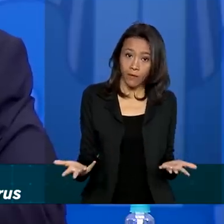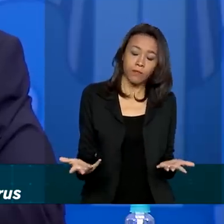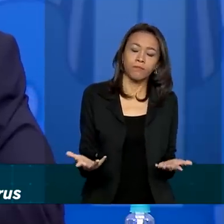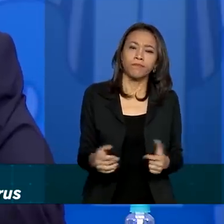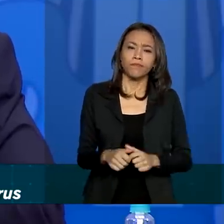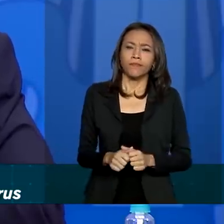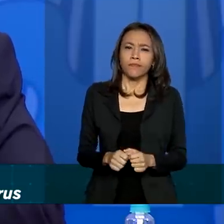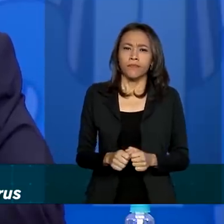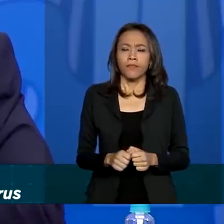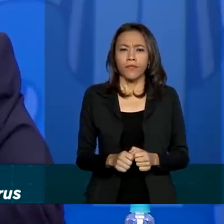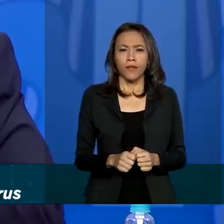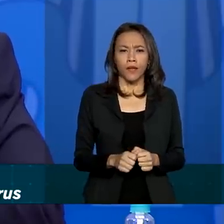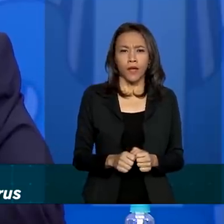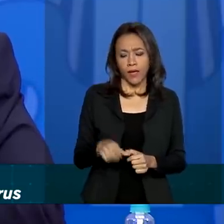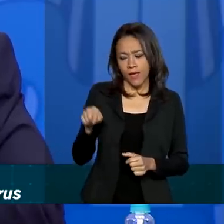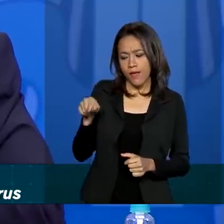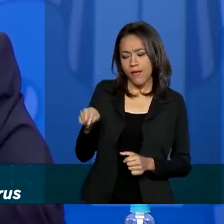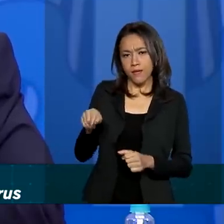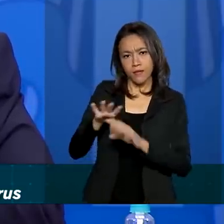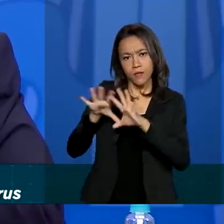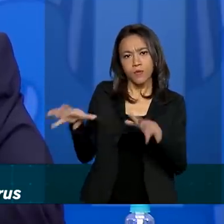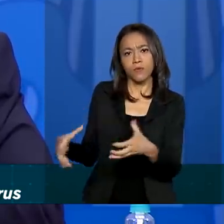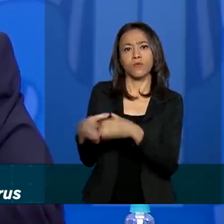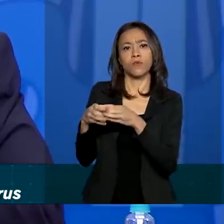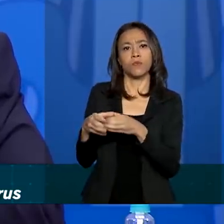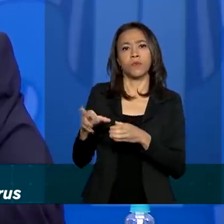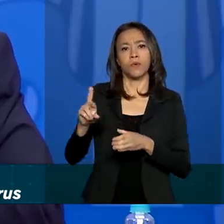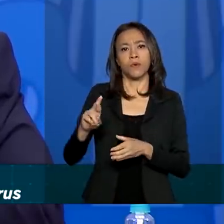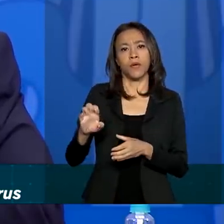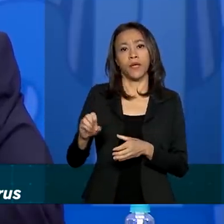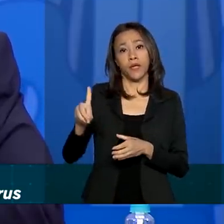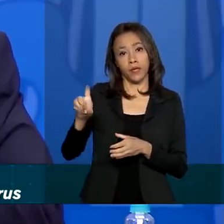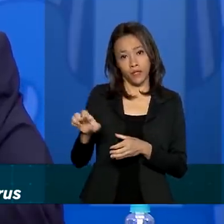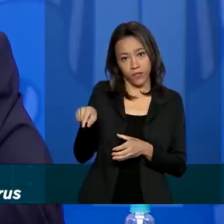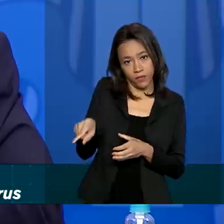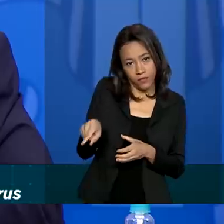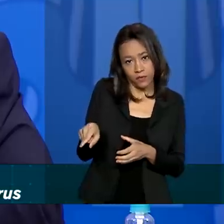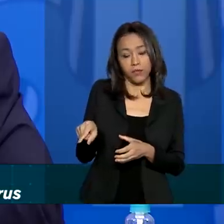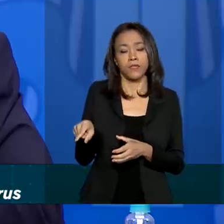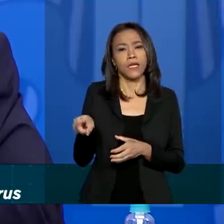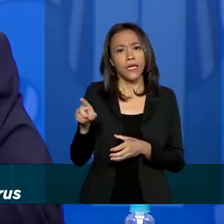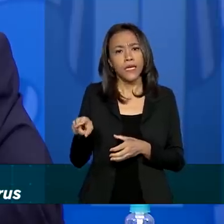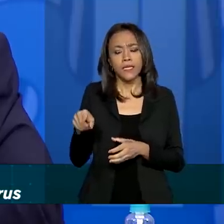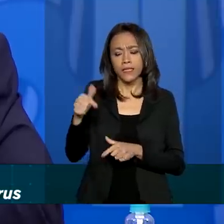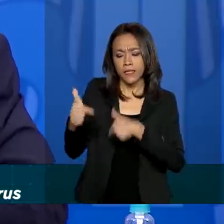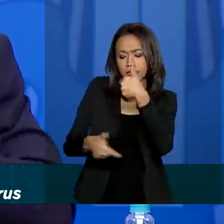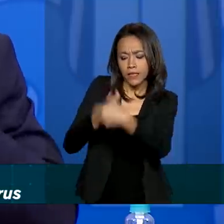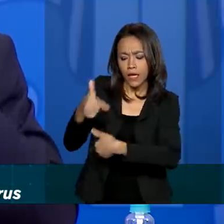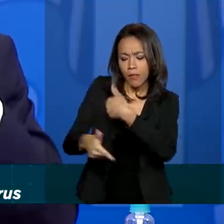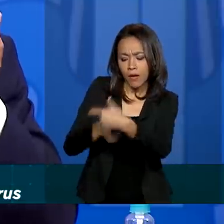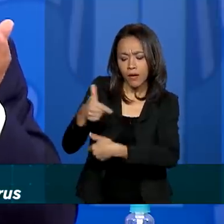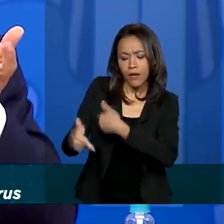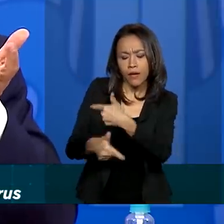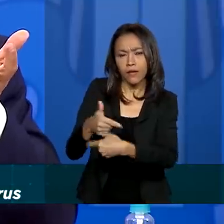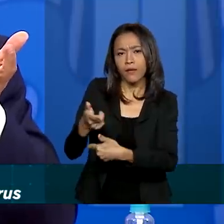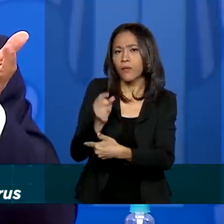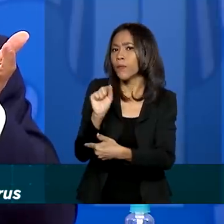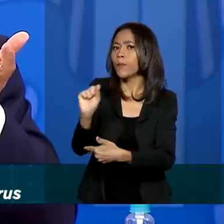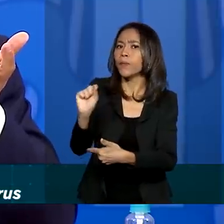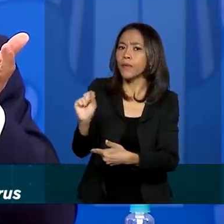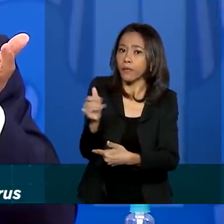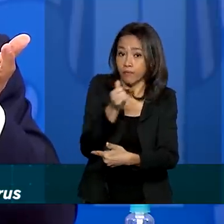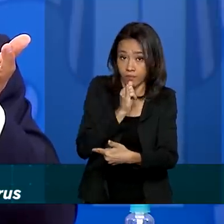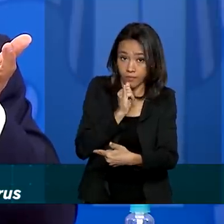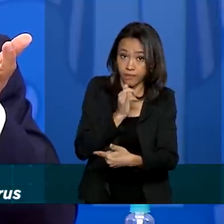Então, a rede vírus, através do LNBIL, então, eles trabalharam com reposicionamento de fármacos. Basicamente, é você